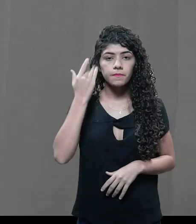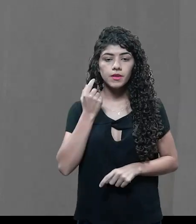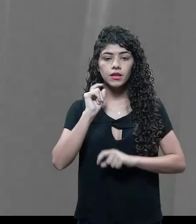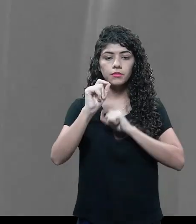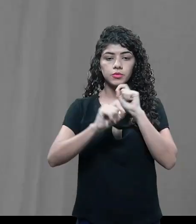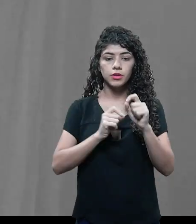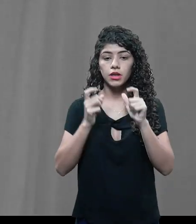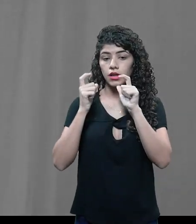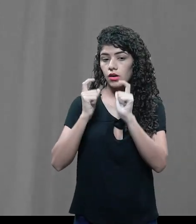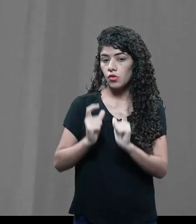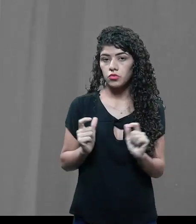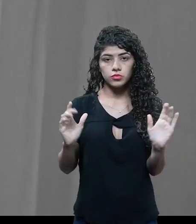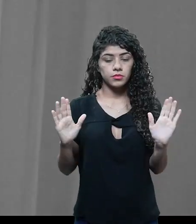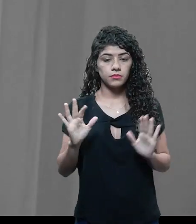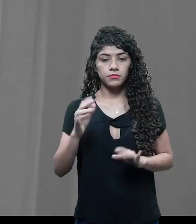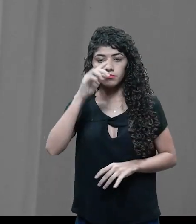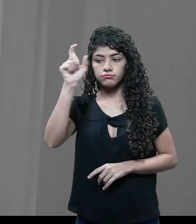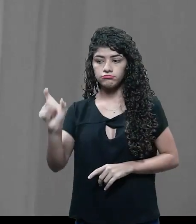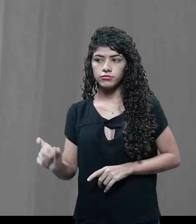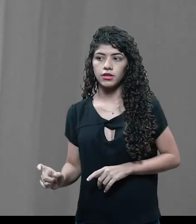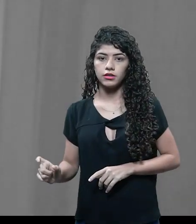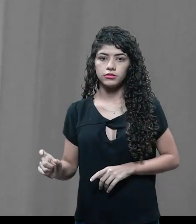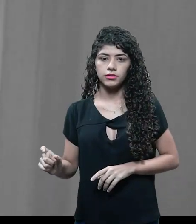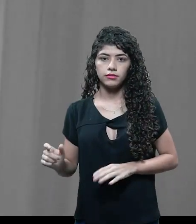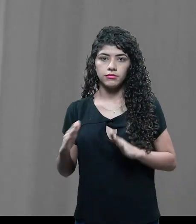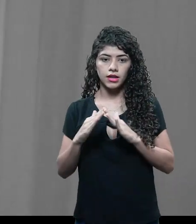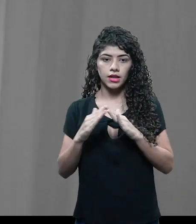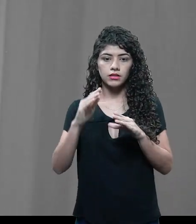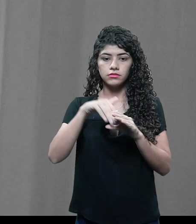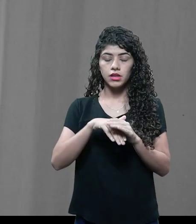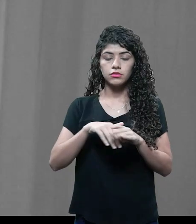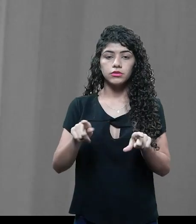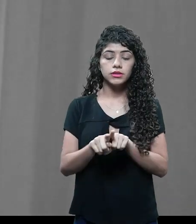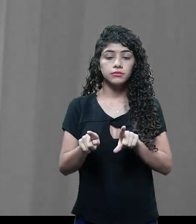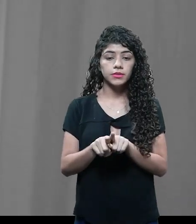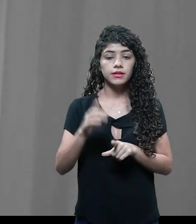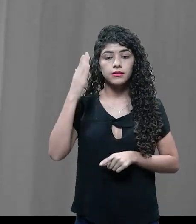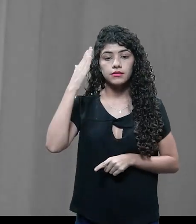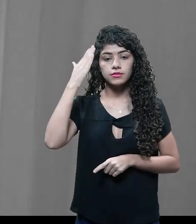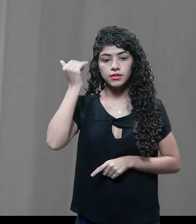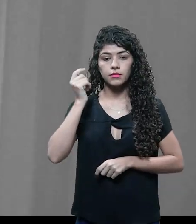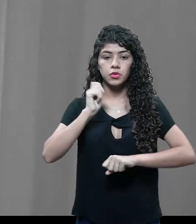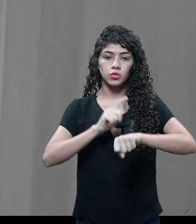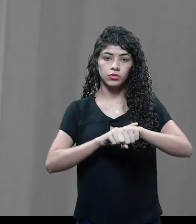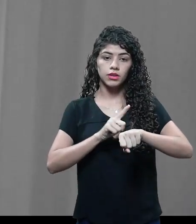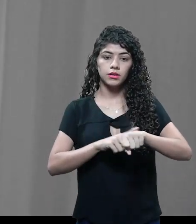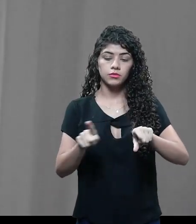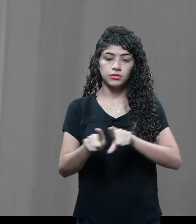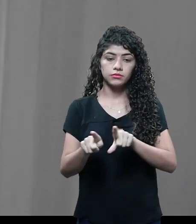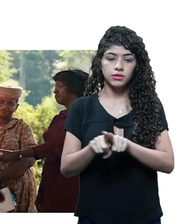sabe onde ela está, ou seja, localidade e você sabe qual é o tempo,